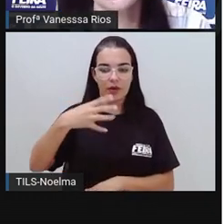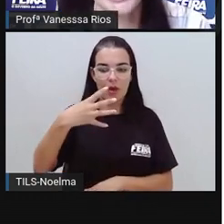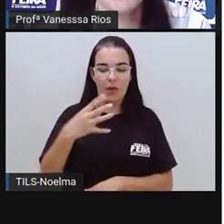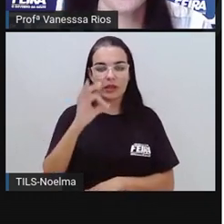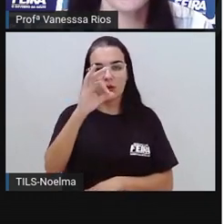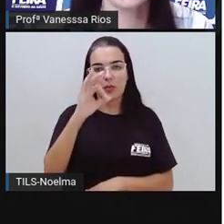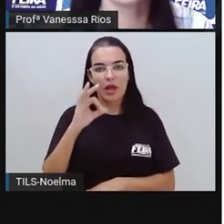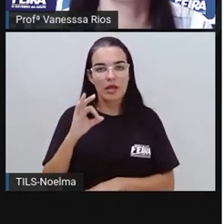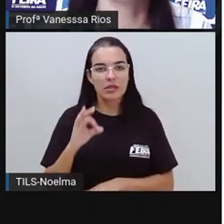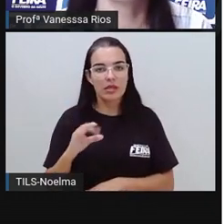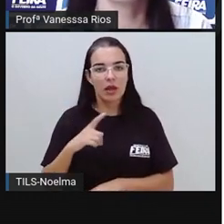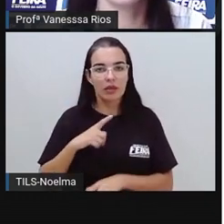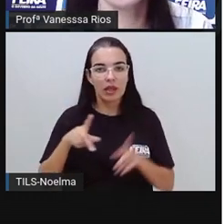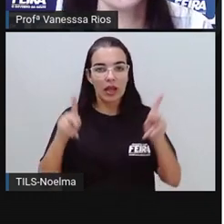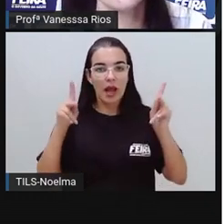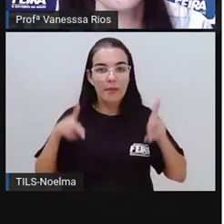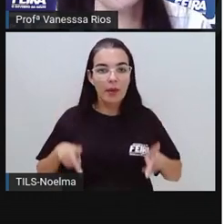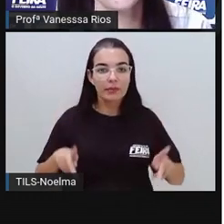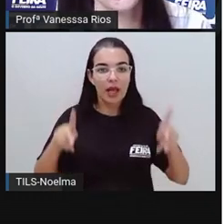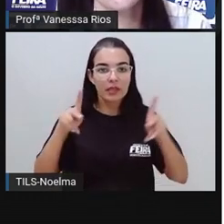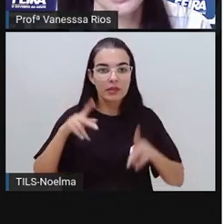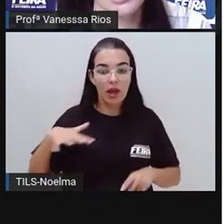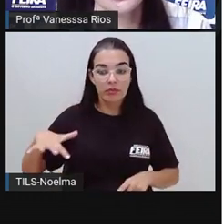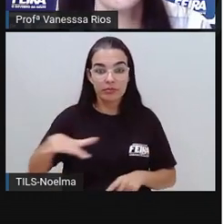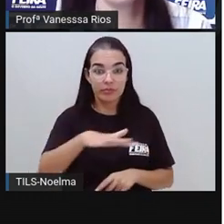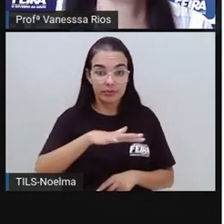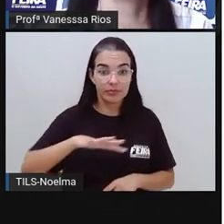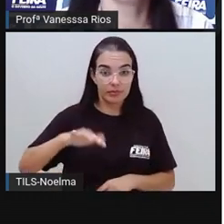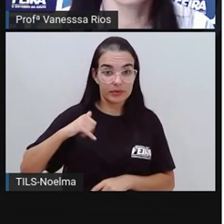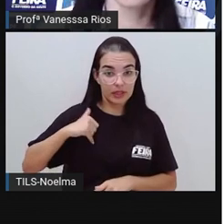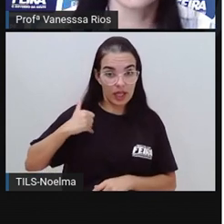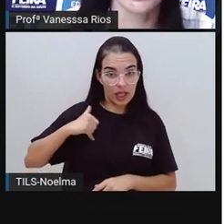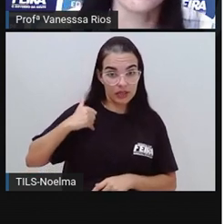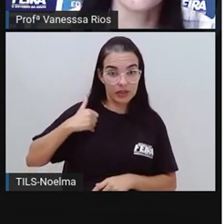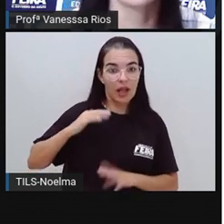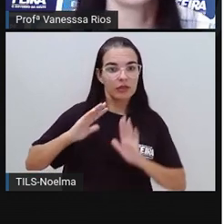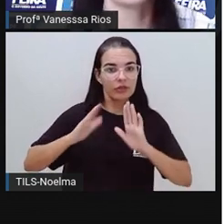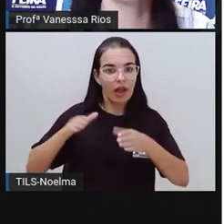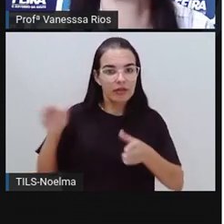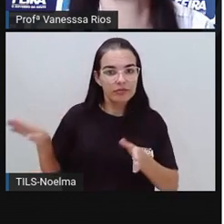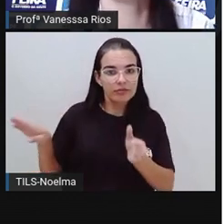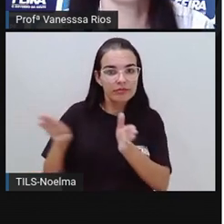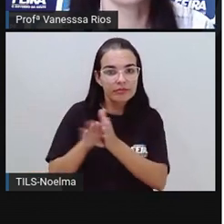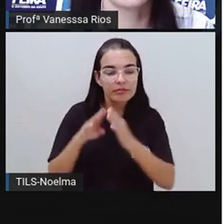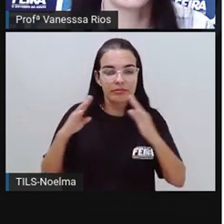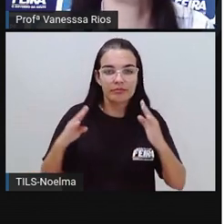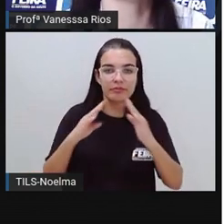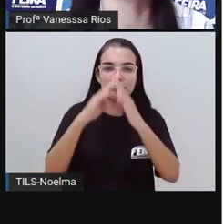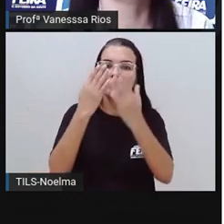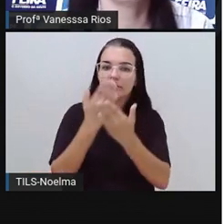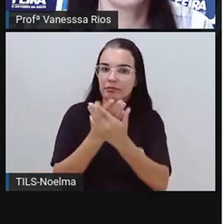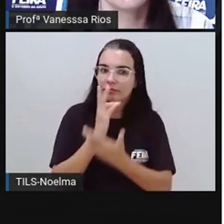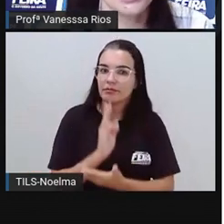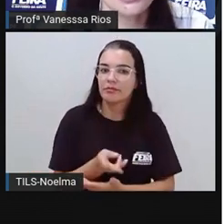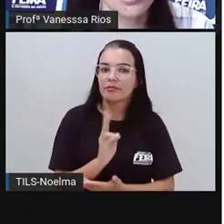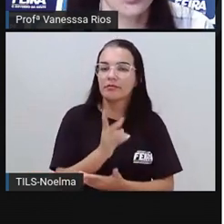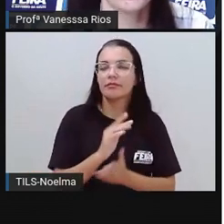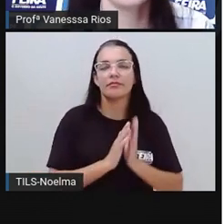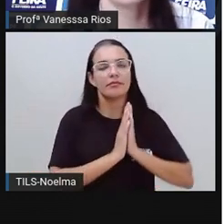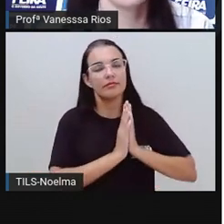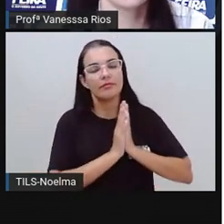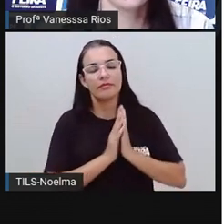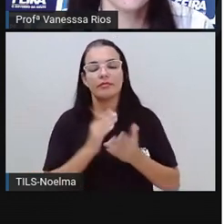% da população dentro dessa faixa etária, né? Se encontra aí dentro do processo de estudar, né? Dentro da